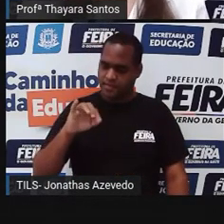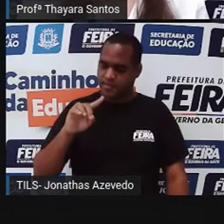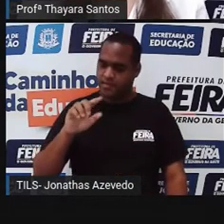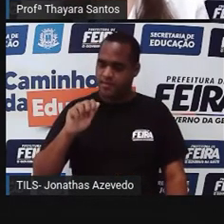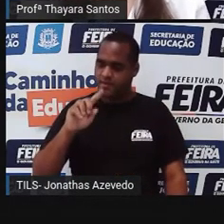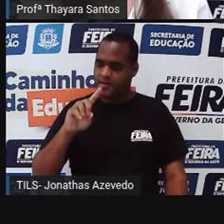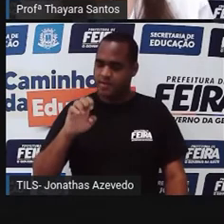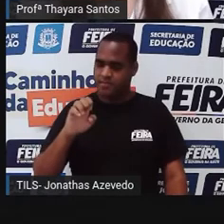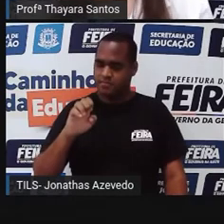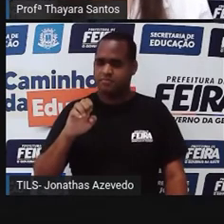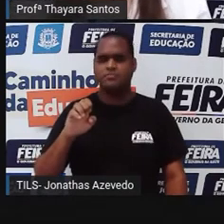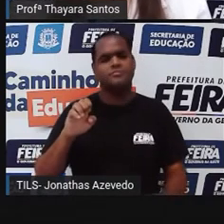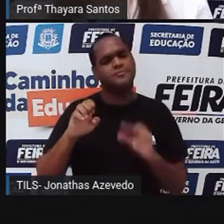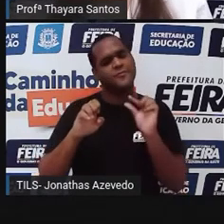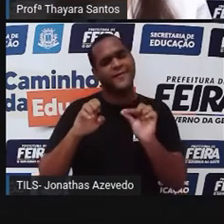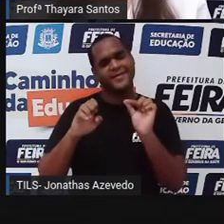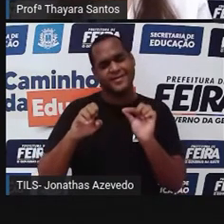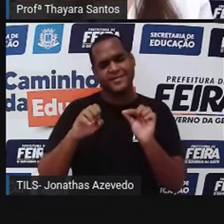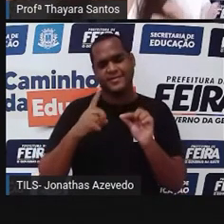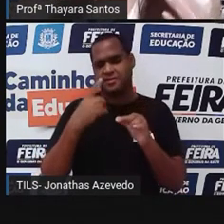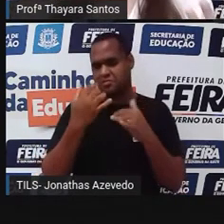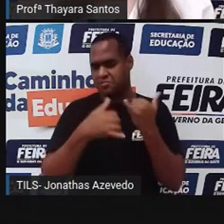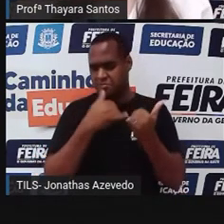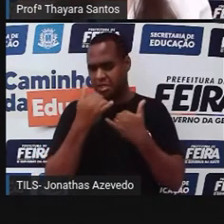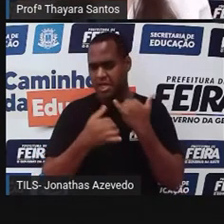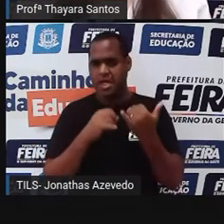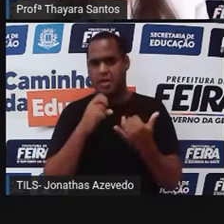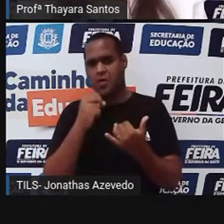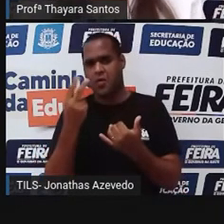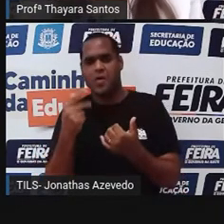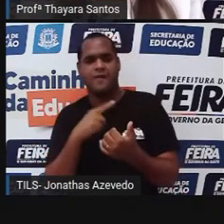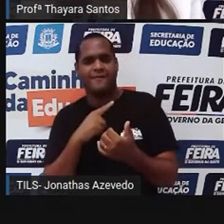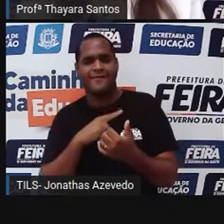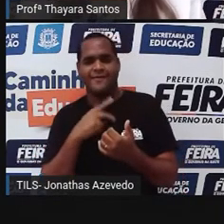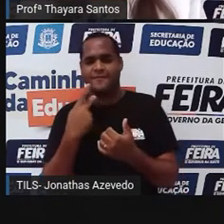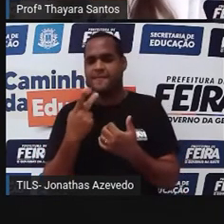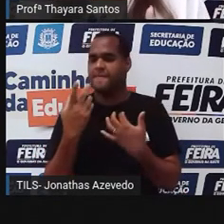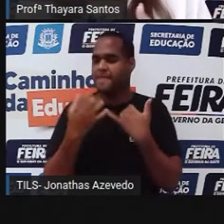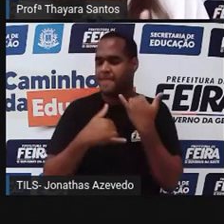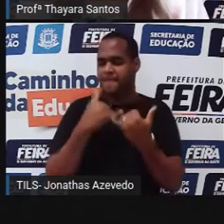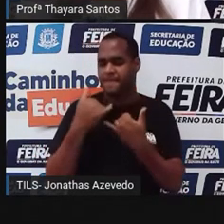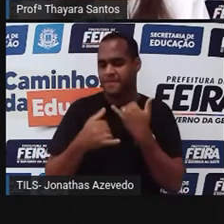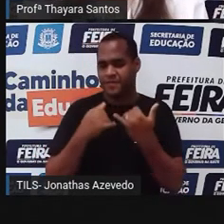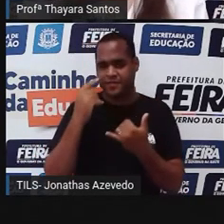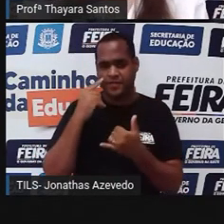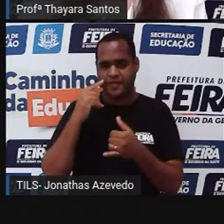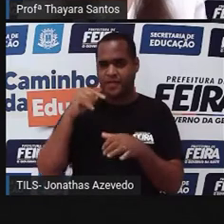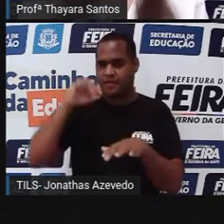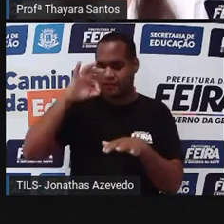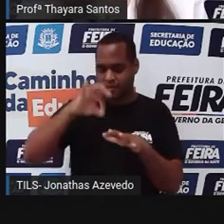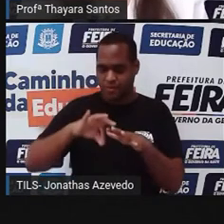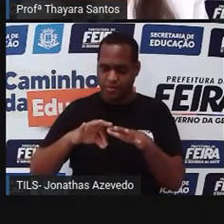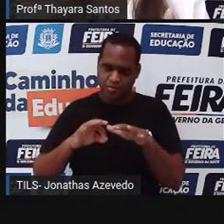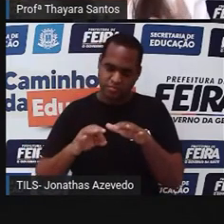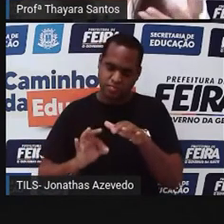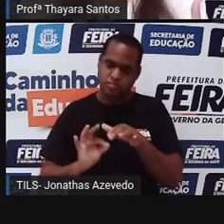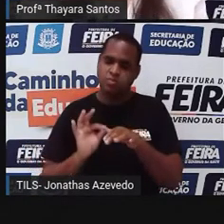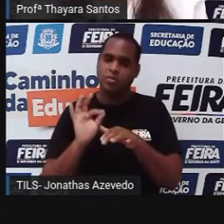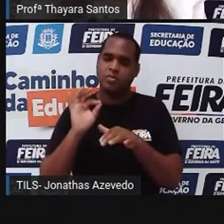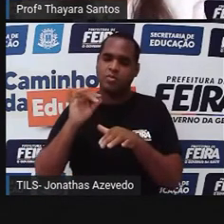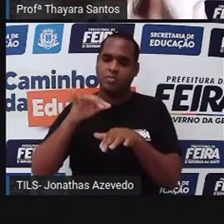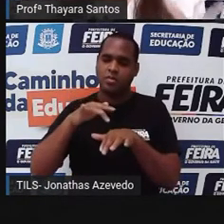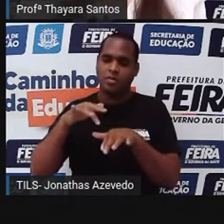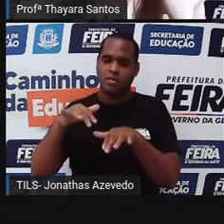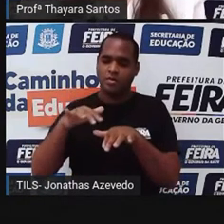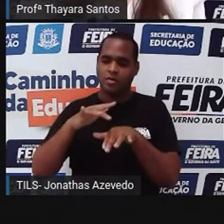densidade? Vocês já devem ter brincado, ou então visto na televisão as brincadeiras de tipo Afunda ou boia. Então, essa